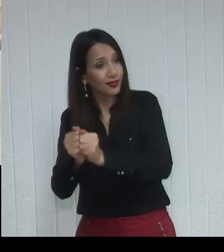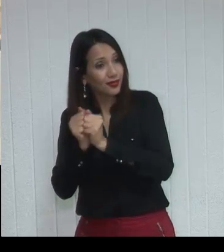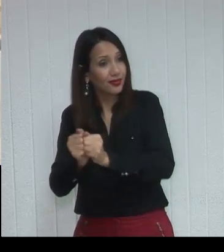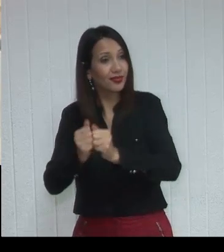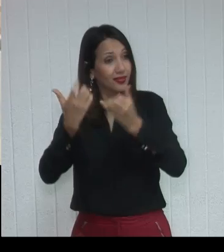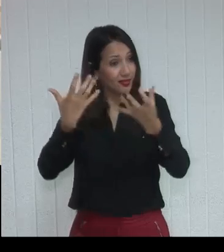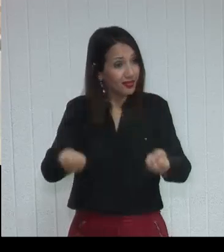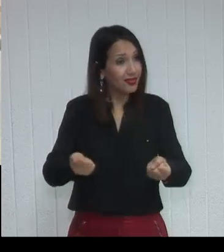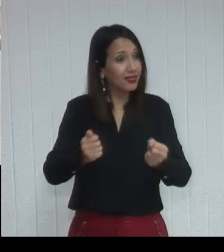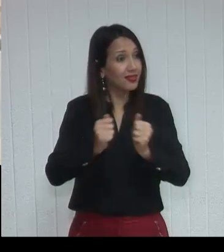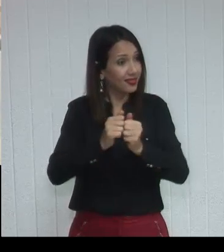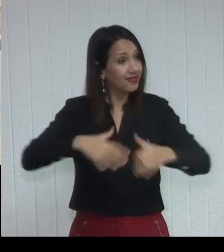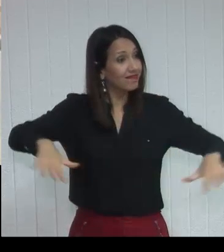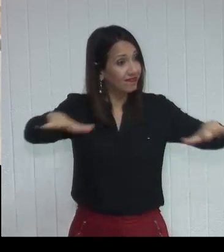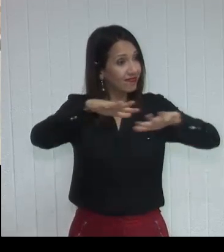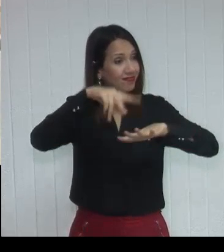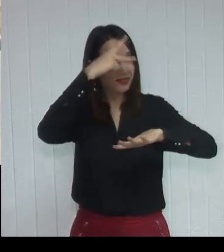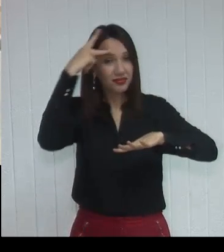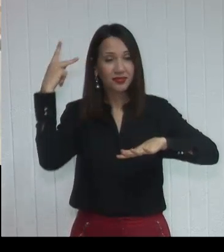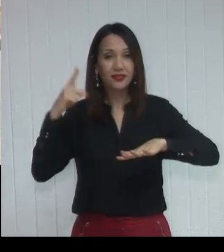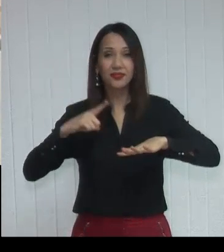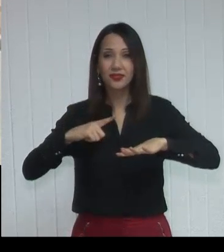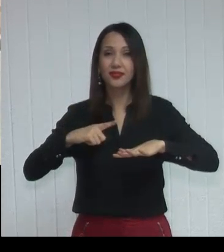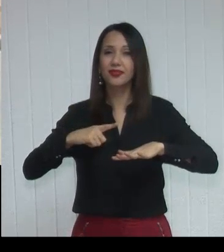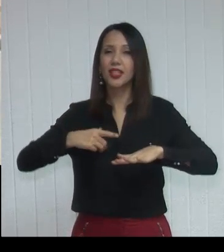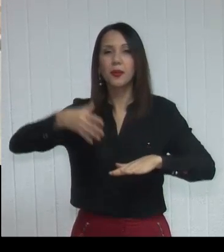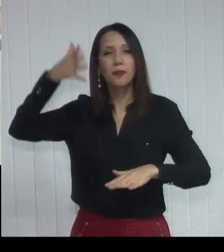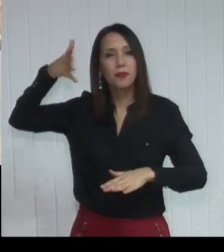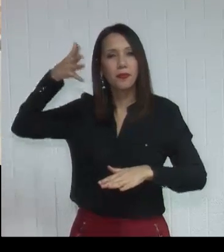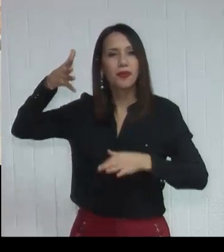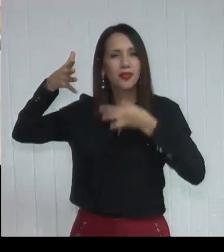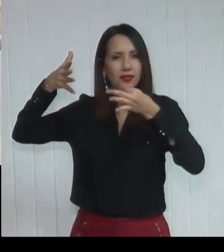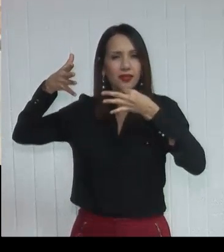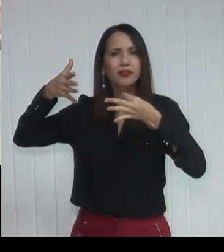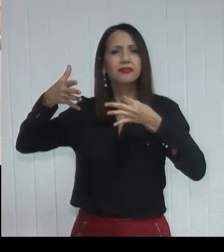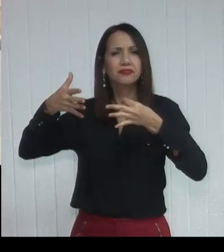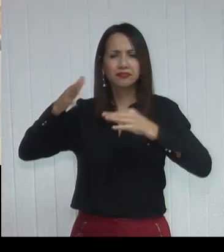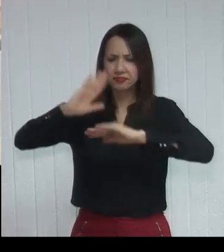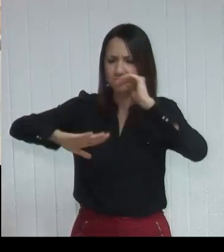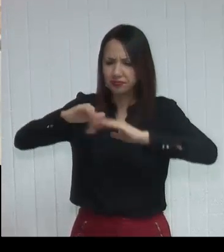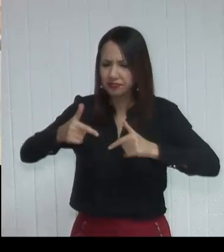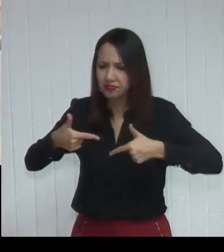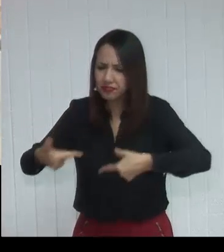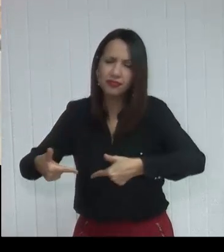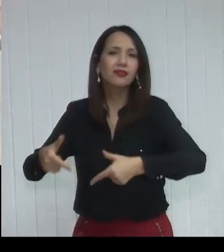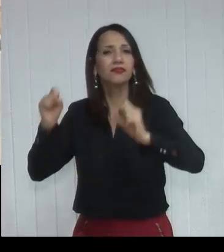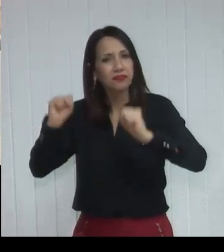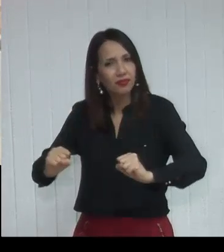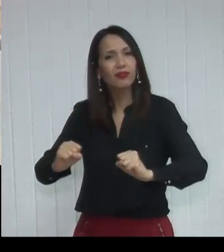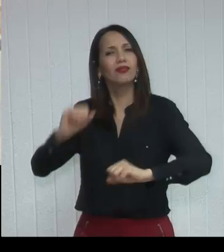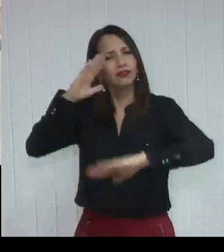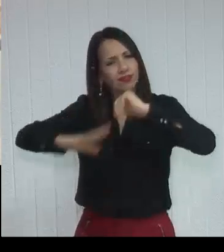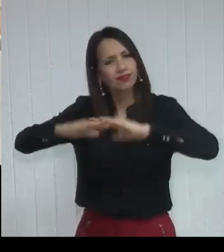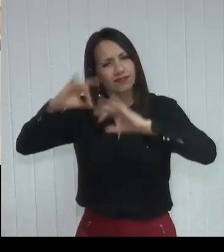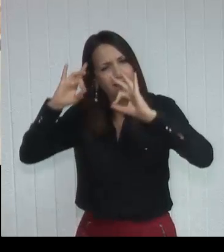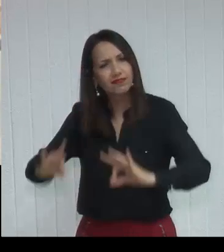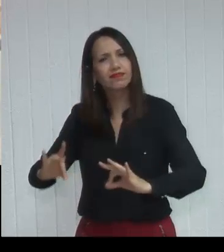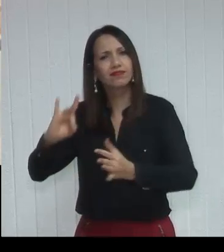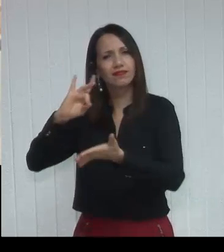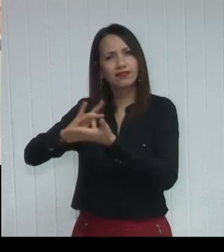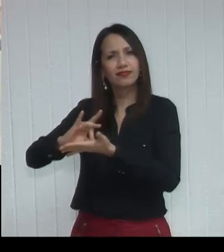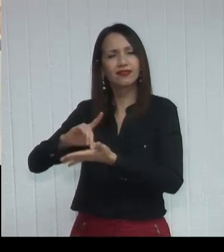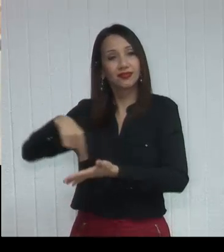com a população para que tudo o que foi falado, o que vai ser executado, seja realmente colocado em prática, para que a